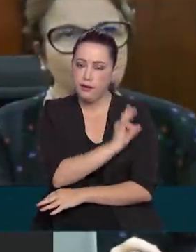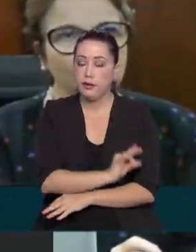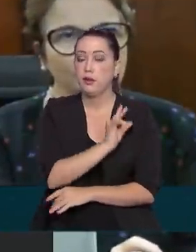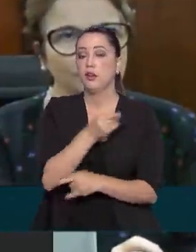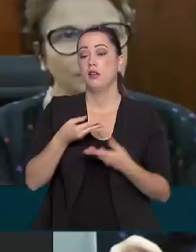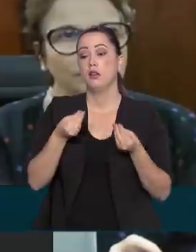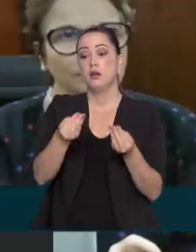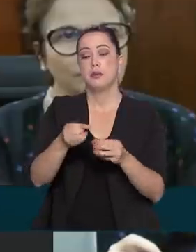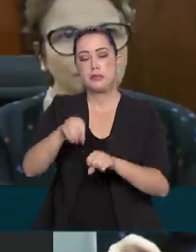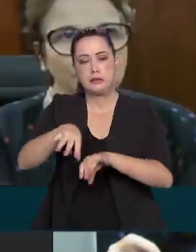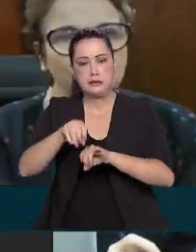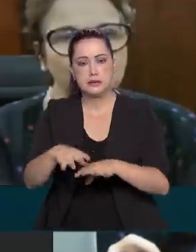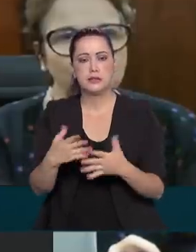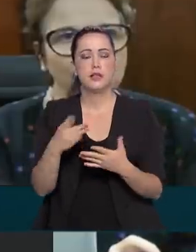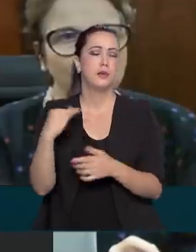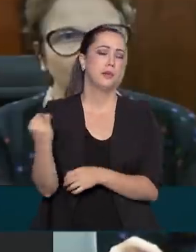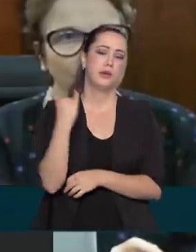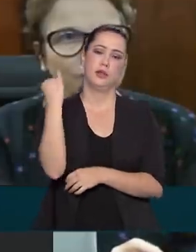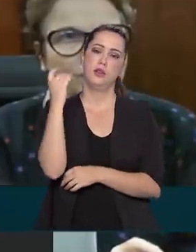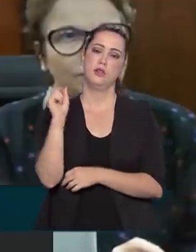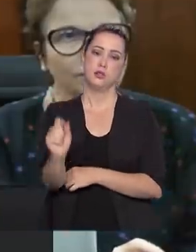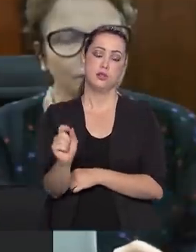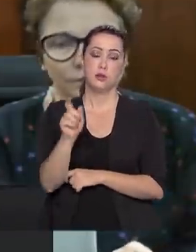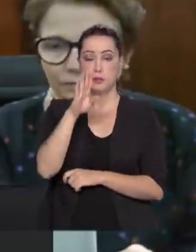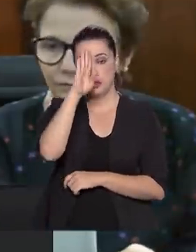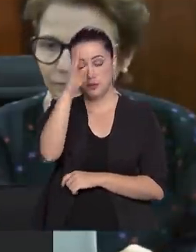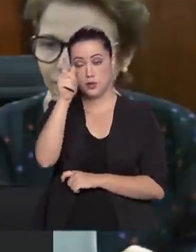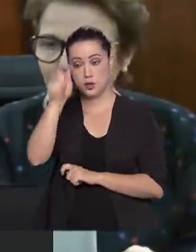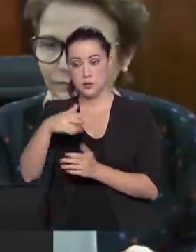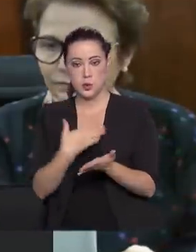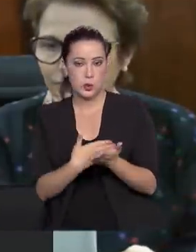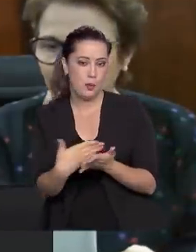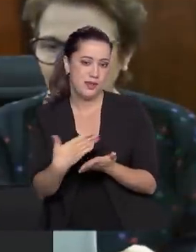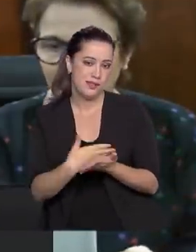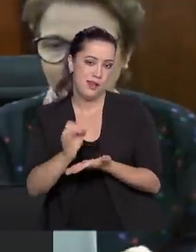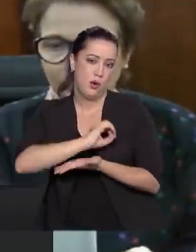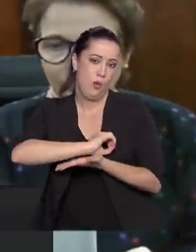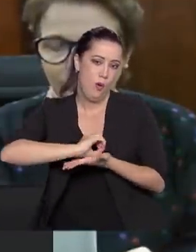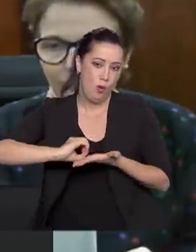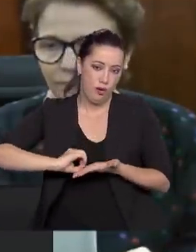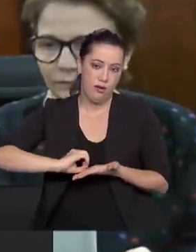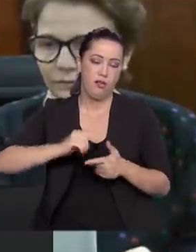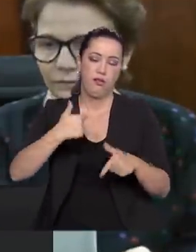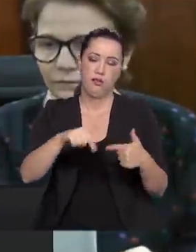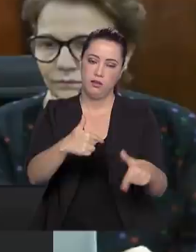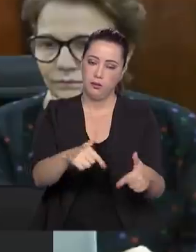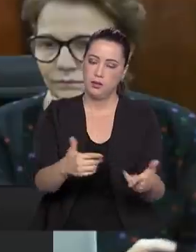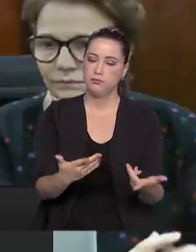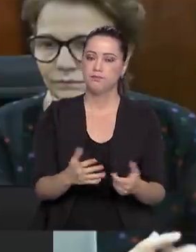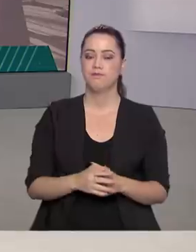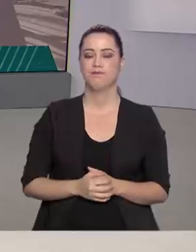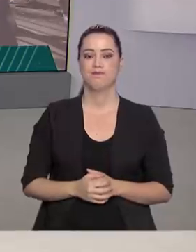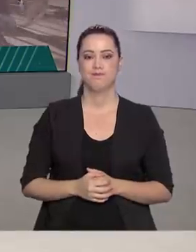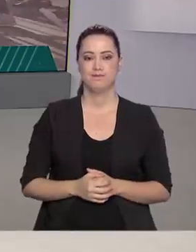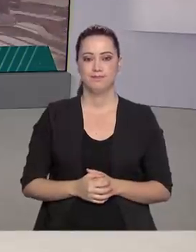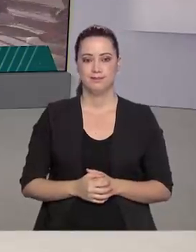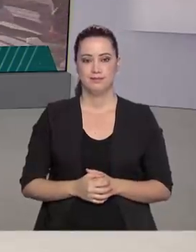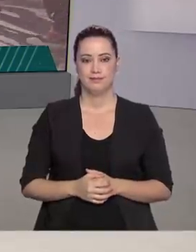dê o suporte, principalmente os produtores que estão iniciando no processo de transição.